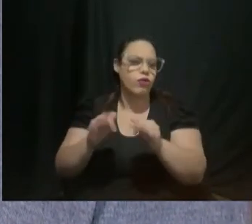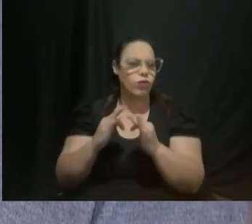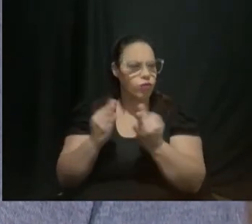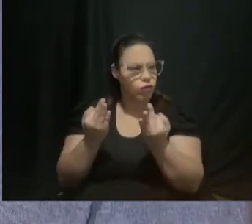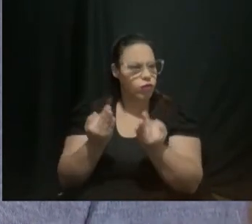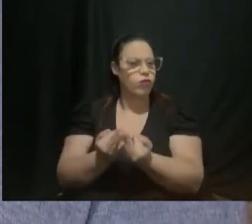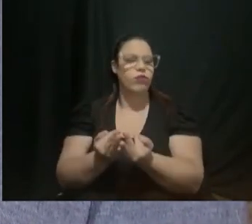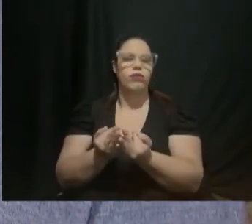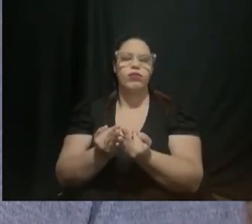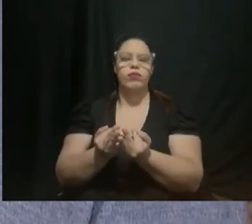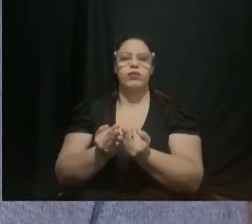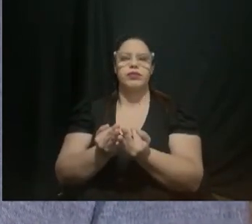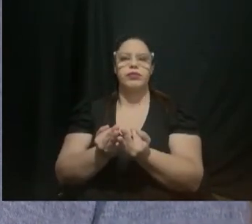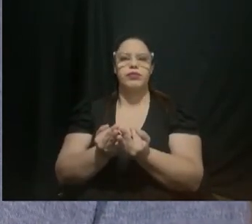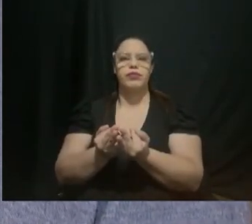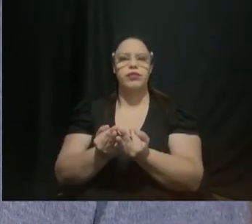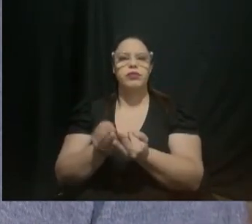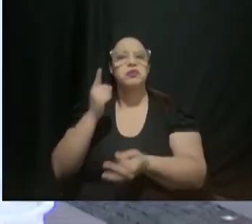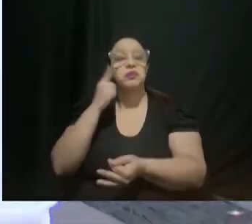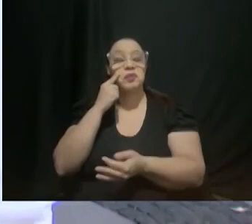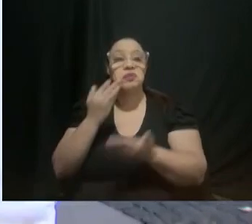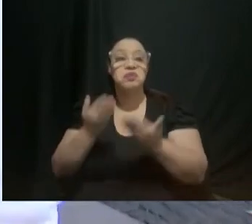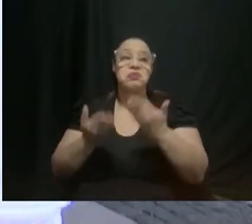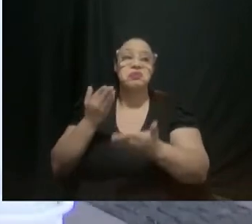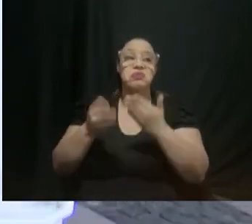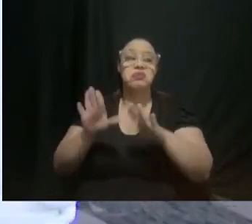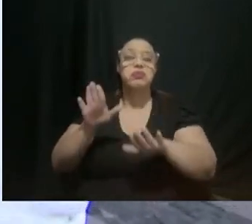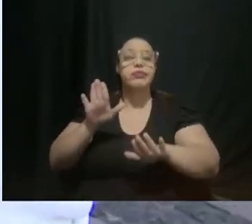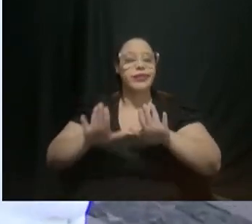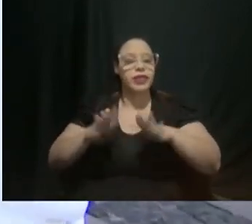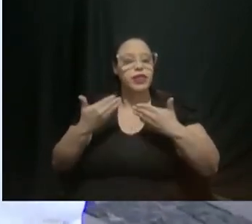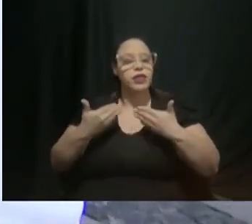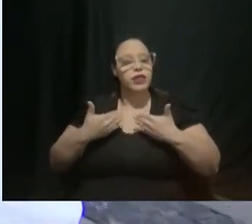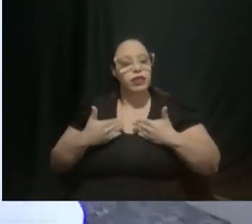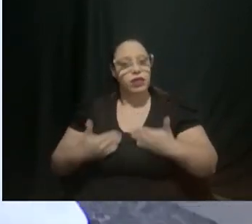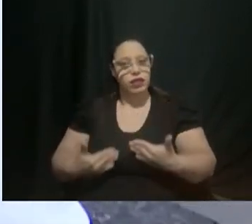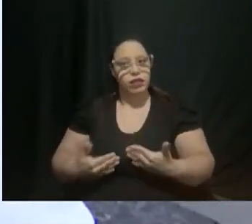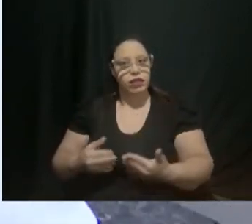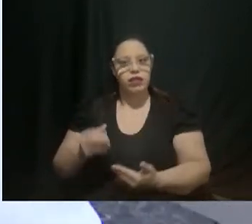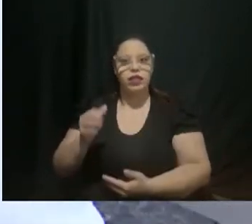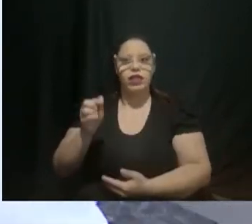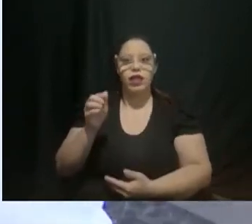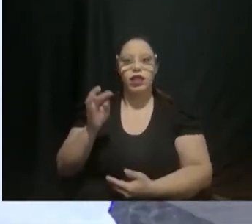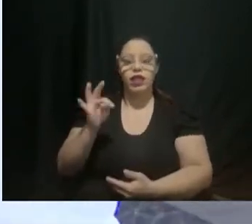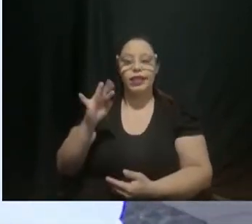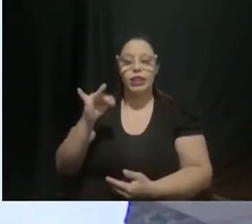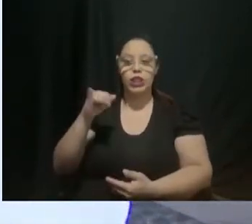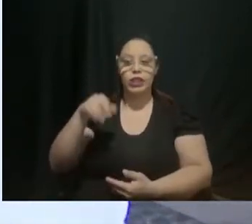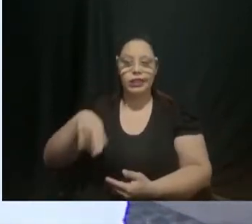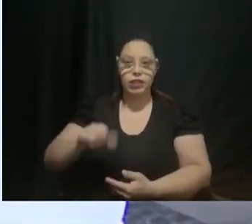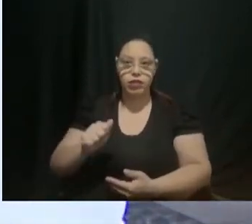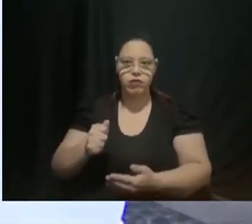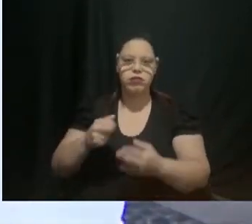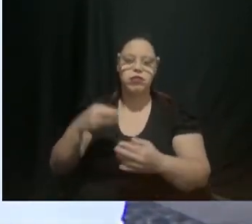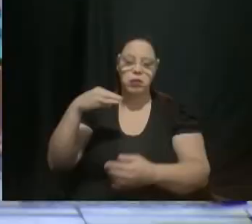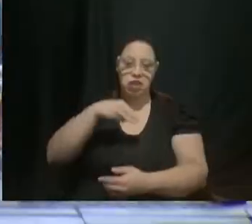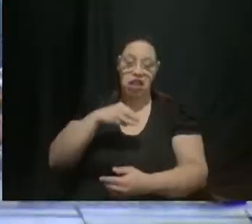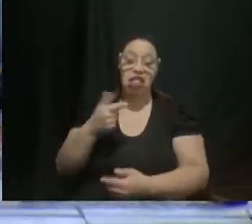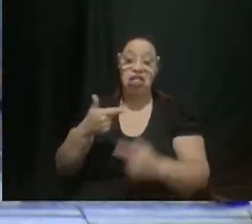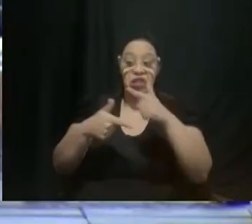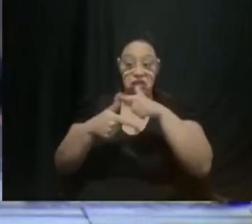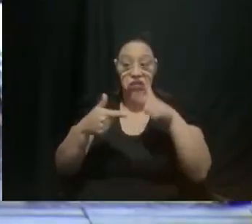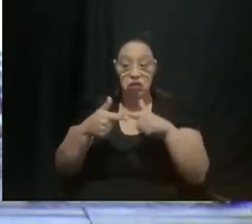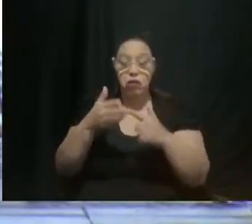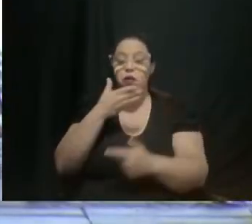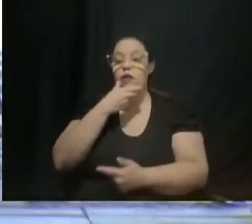perspectiva um pouco mais conservadora A Tatiane por exemplo tem uma missão dupla vai presentear o pai e o marido